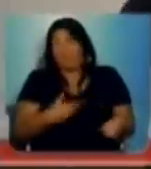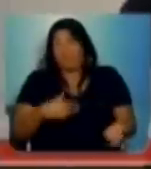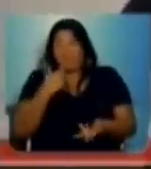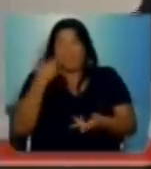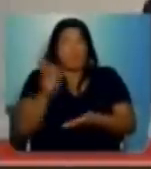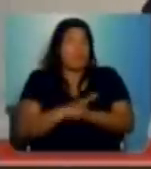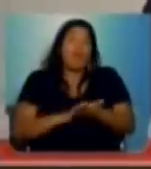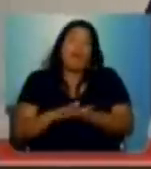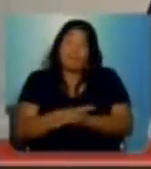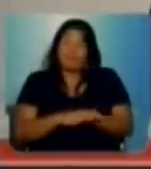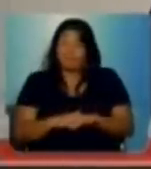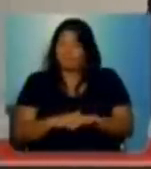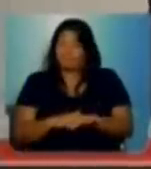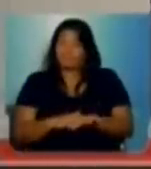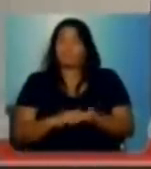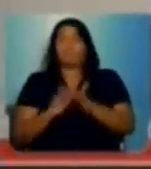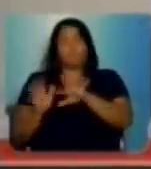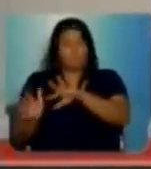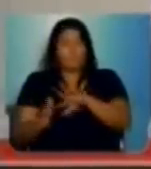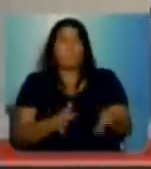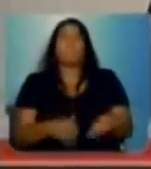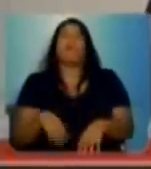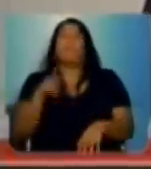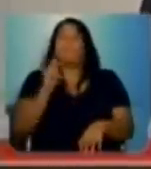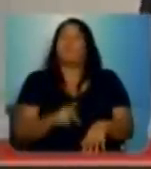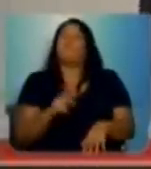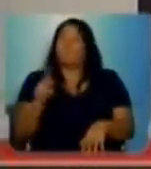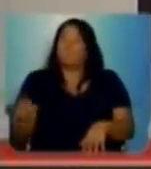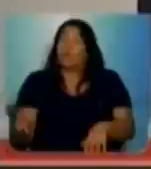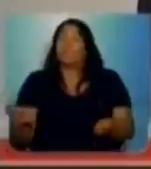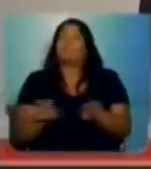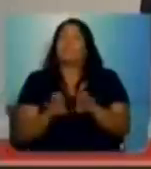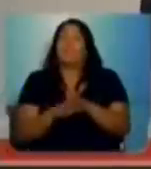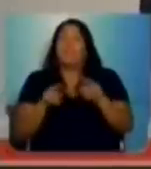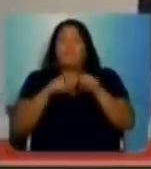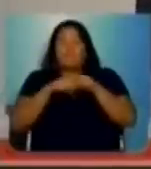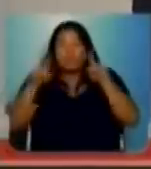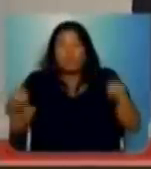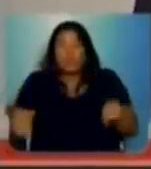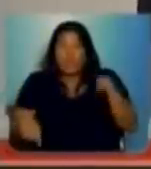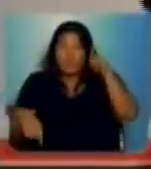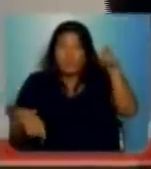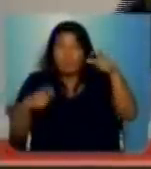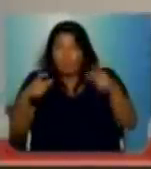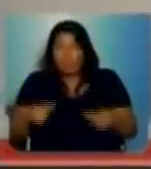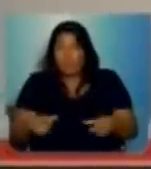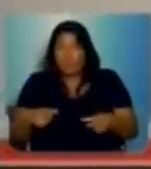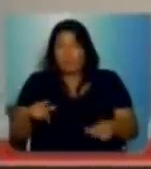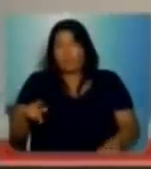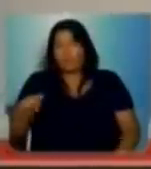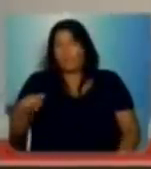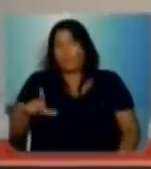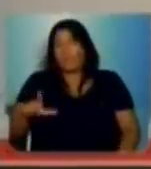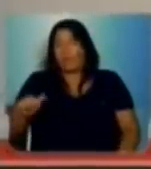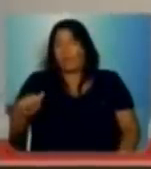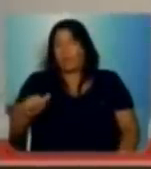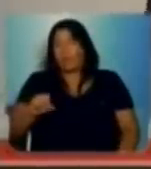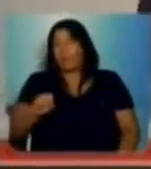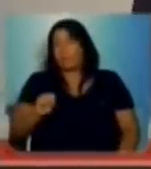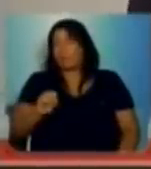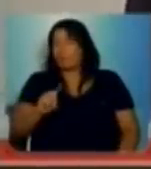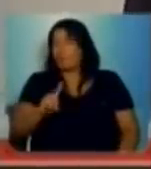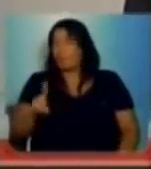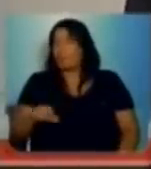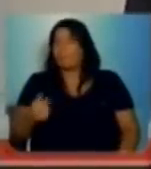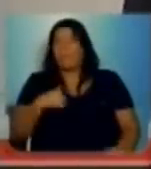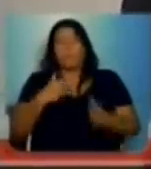base. Agora, em relação aos professores e funcionários do Centro Paula Sousa, faço um apelo aqui aos 94